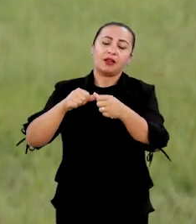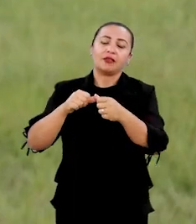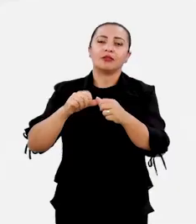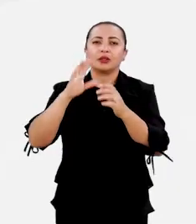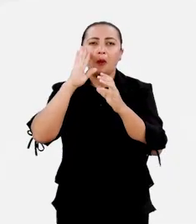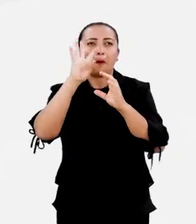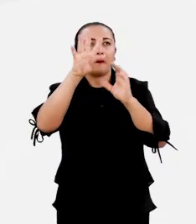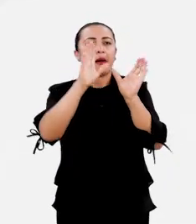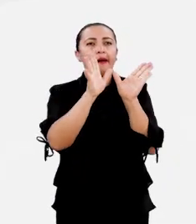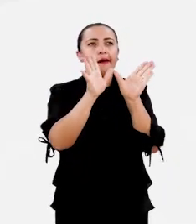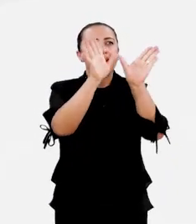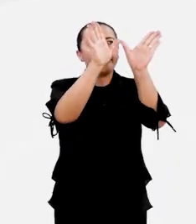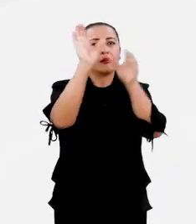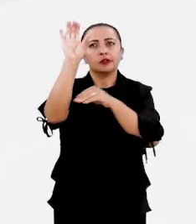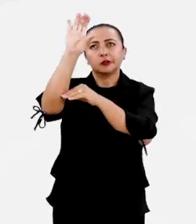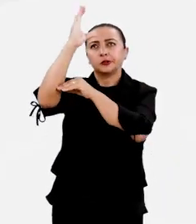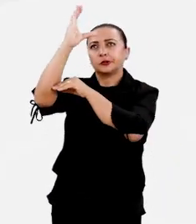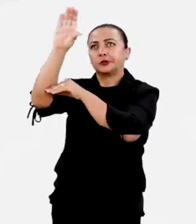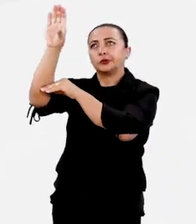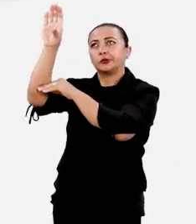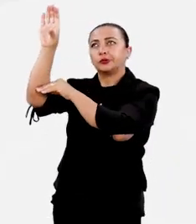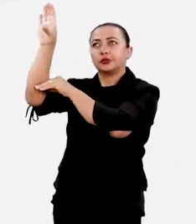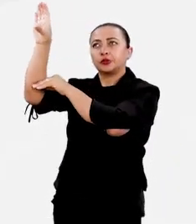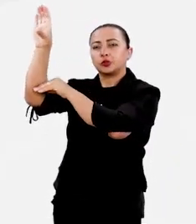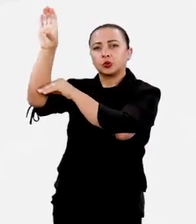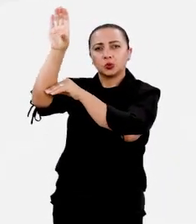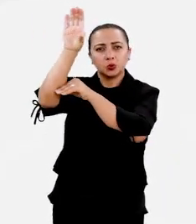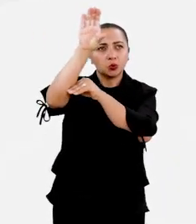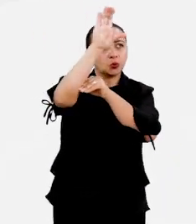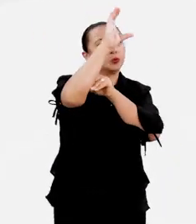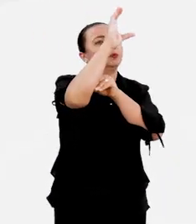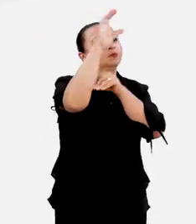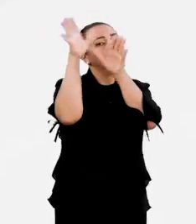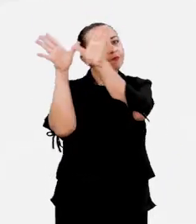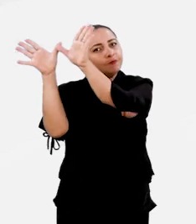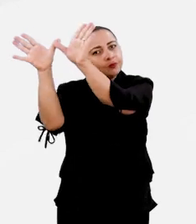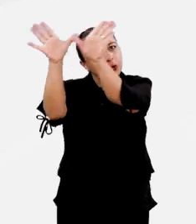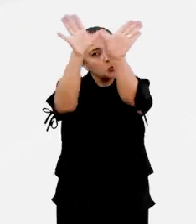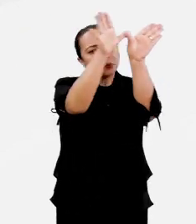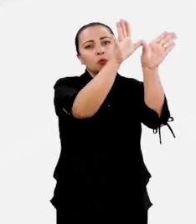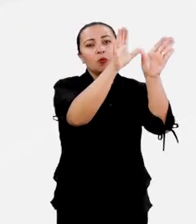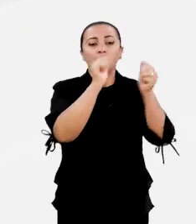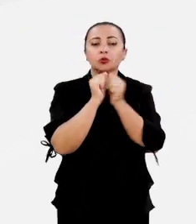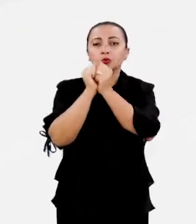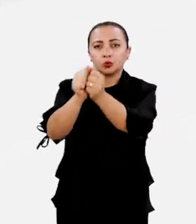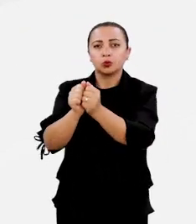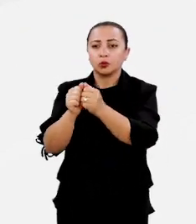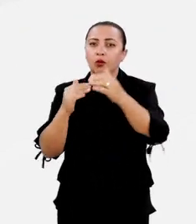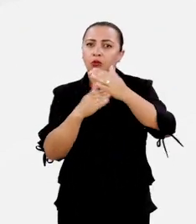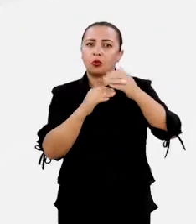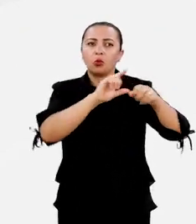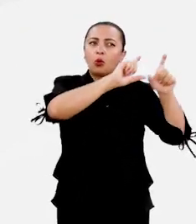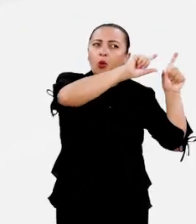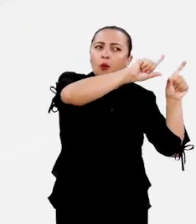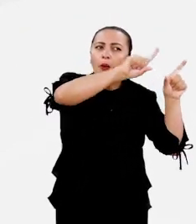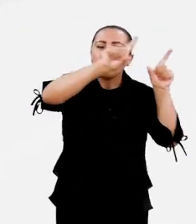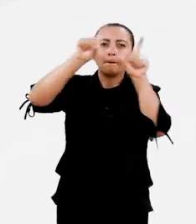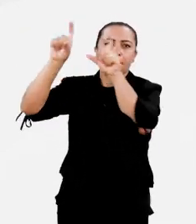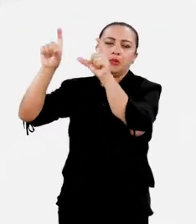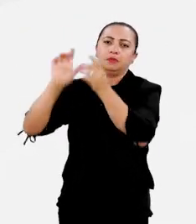específicas. Então, ele observa o satélite, mais ou menos no horizonte, e ele faz o rastreamento. Ele acompanha o satélite ao longo do